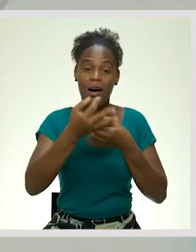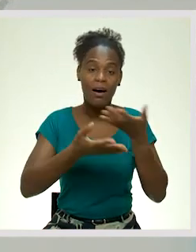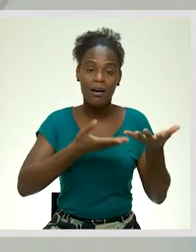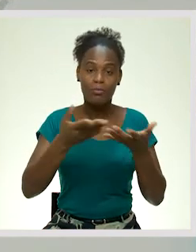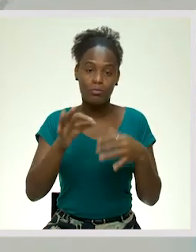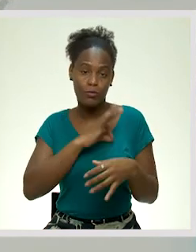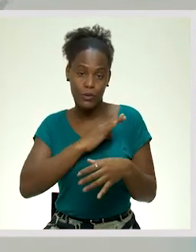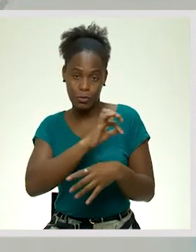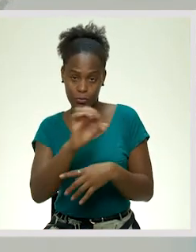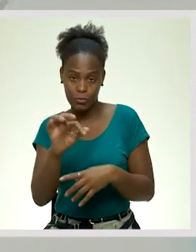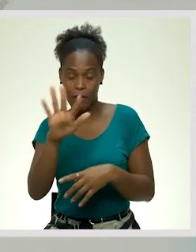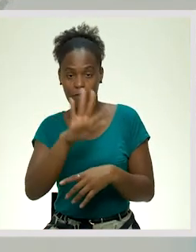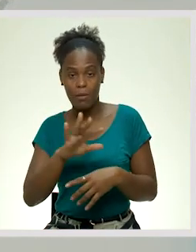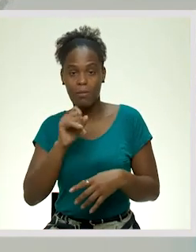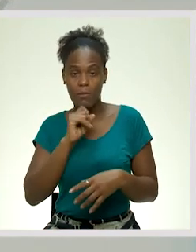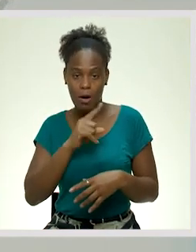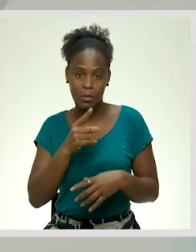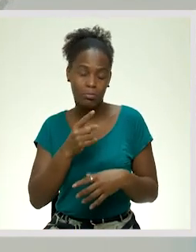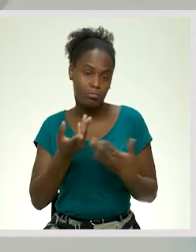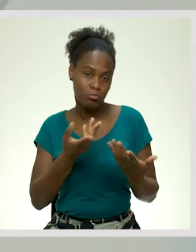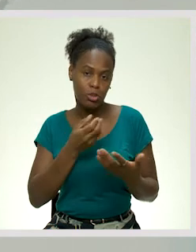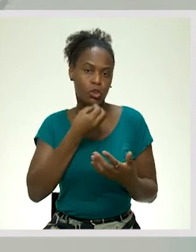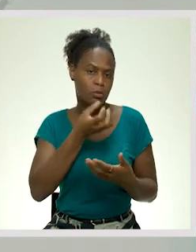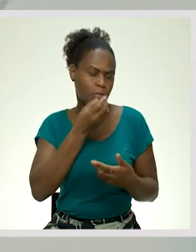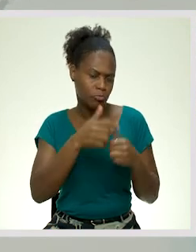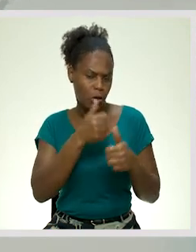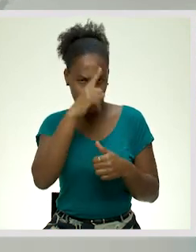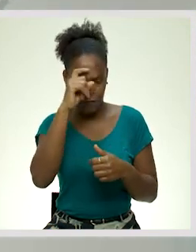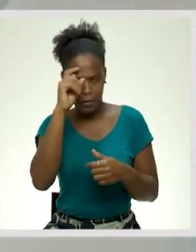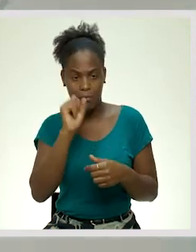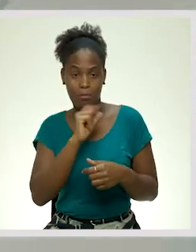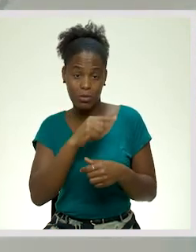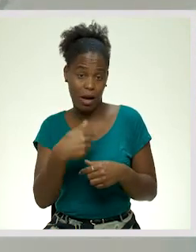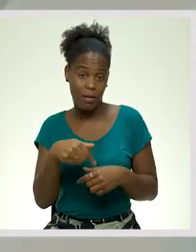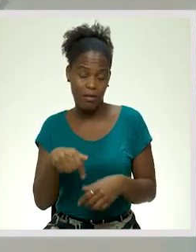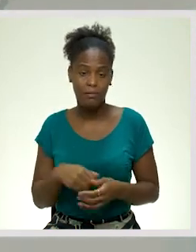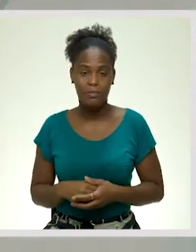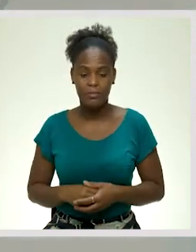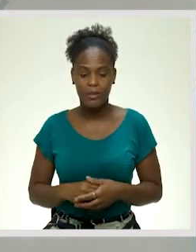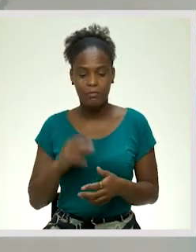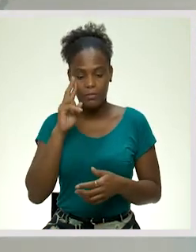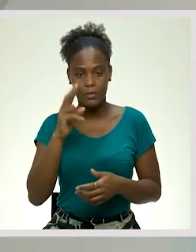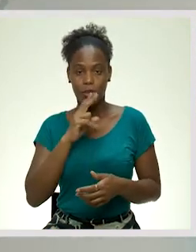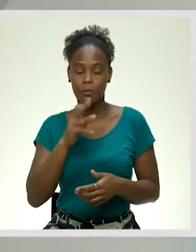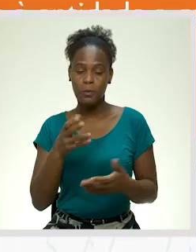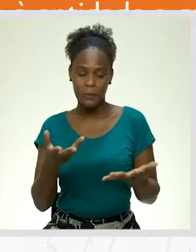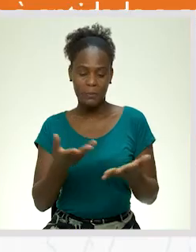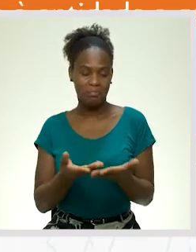com os professores por forma a suprir essa dificuldade que poderá existir. Então vamos ver a resposta.